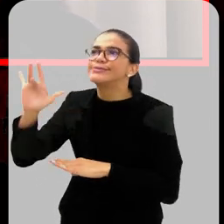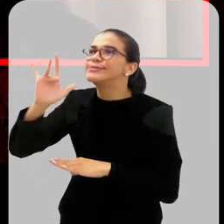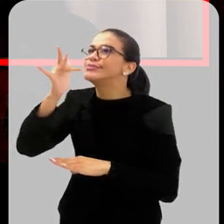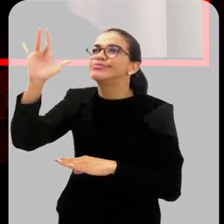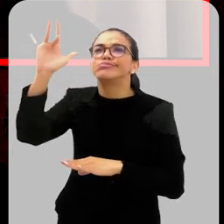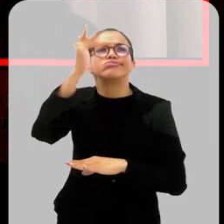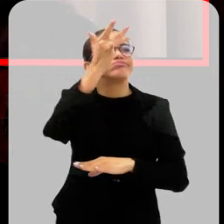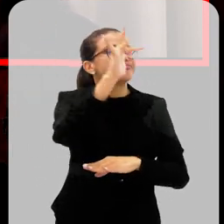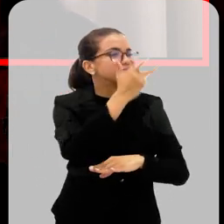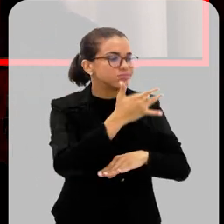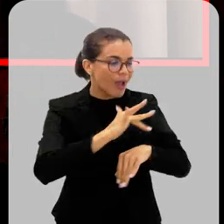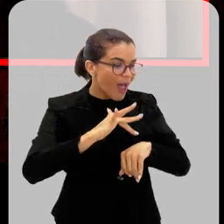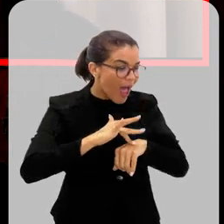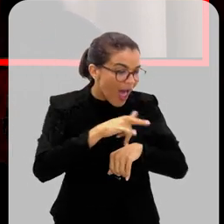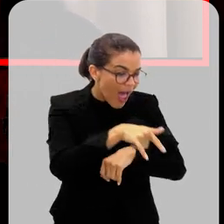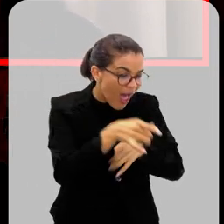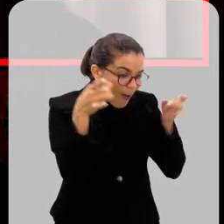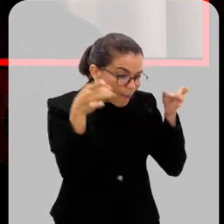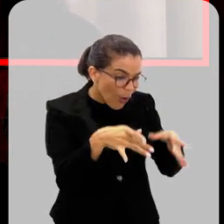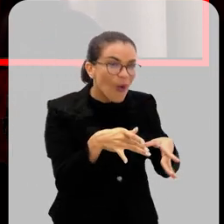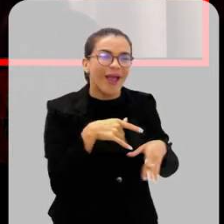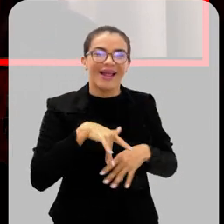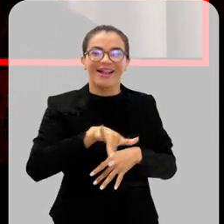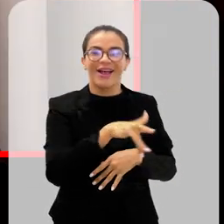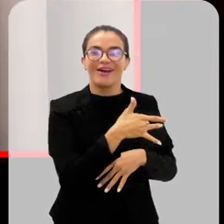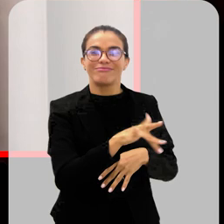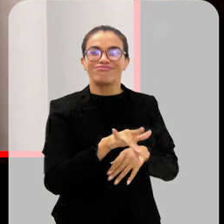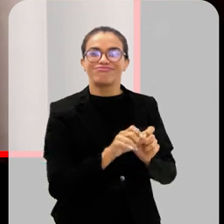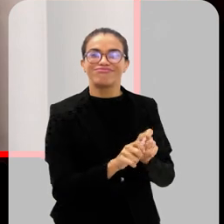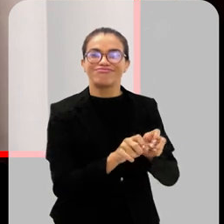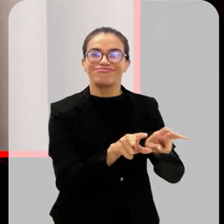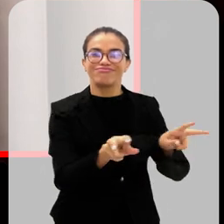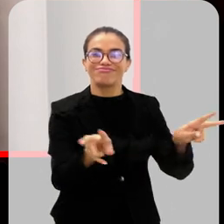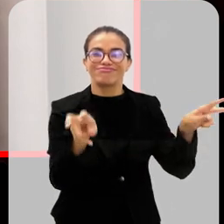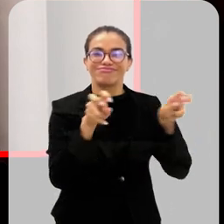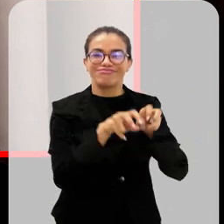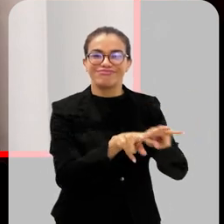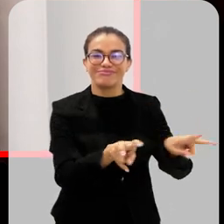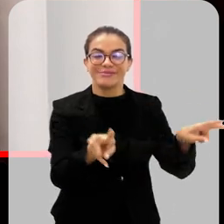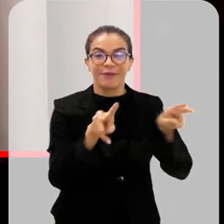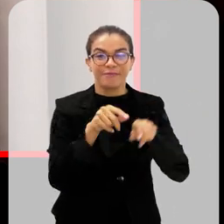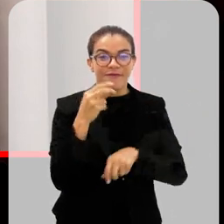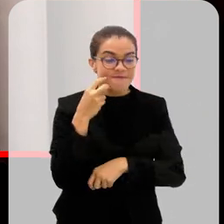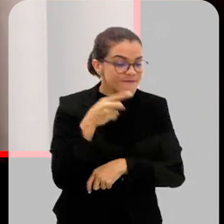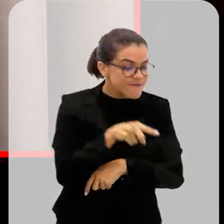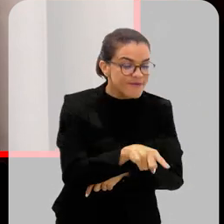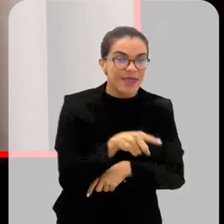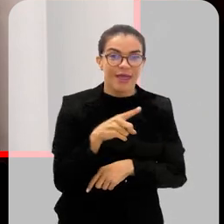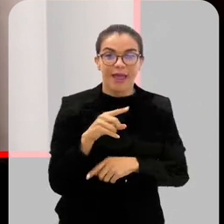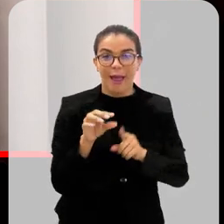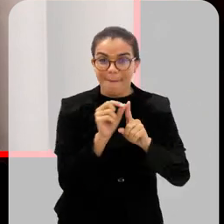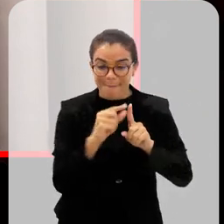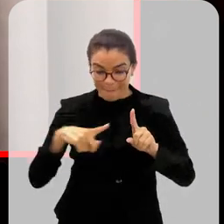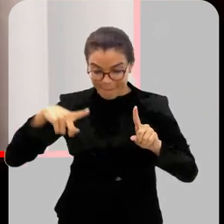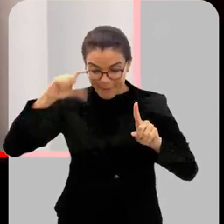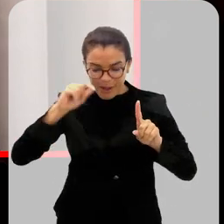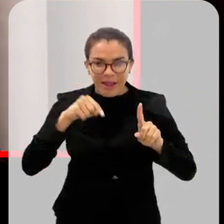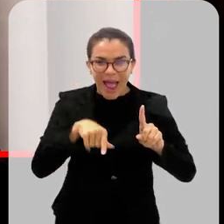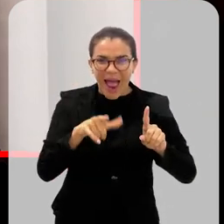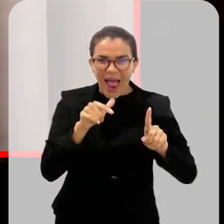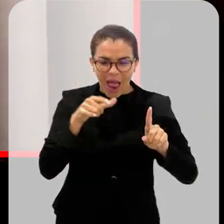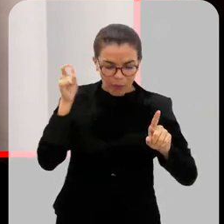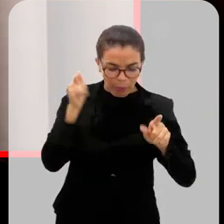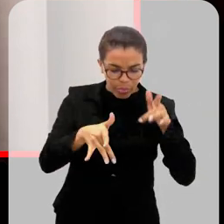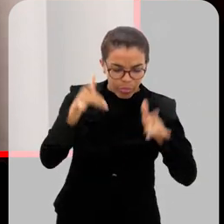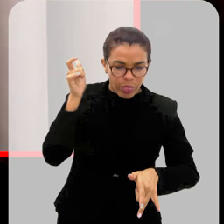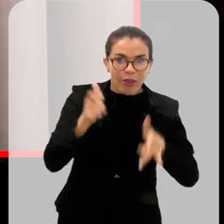tem ali um criadouro, ele vai se utilizar daquilo. Então, é o esforço consciente de verificar, por exemplo, se as suas plantinhas estão com água